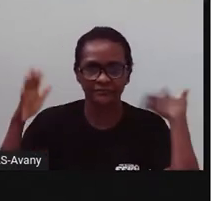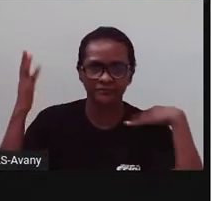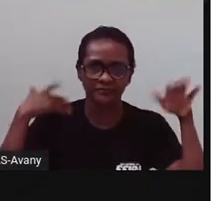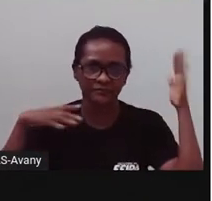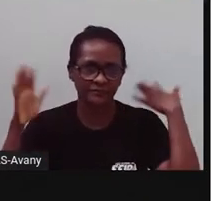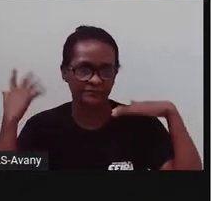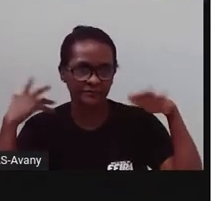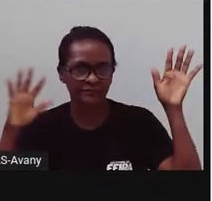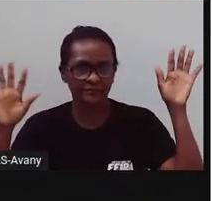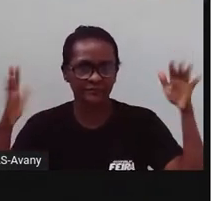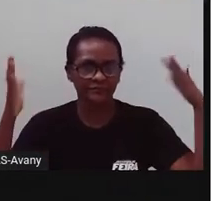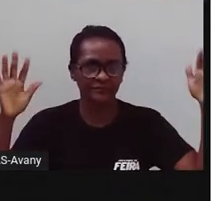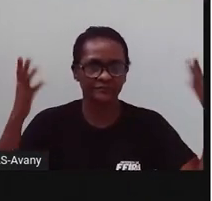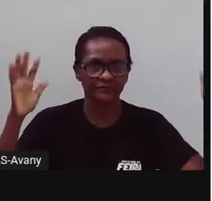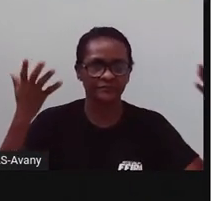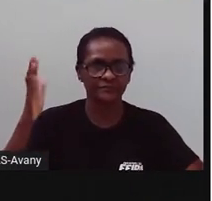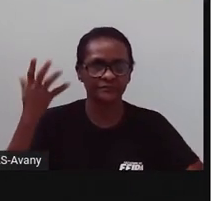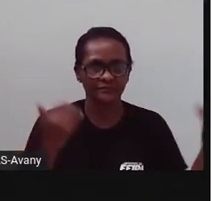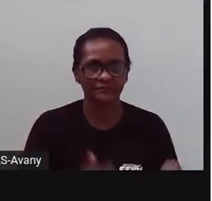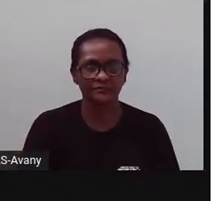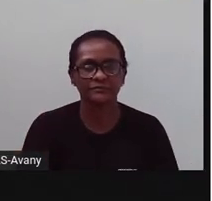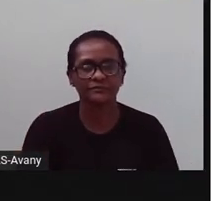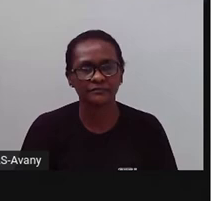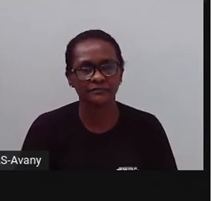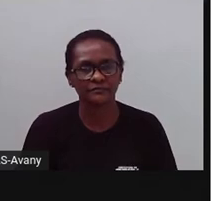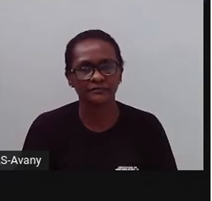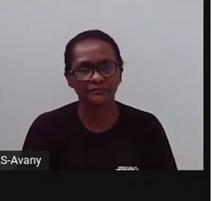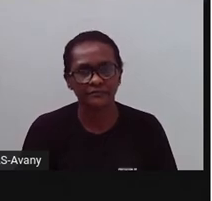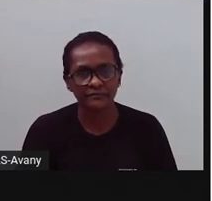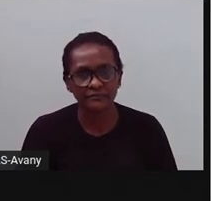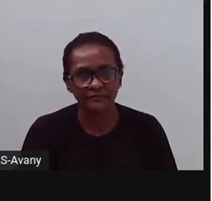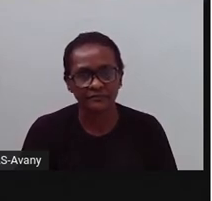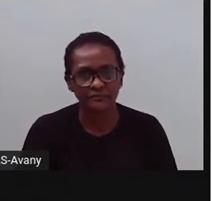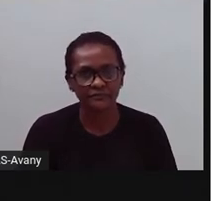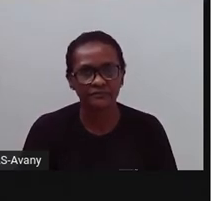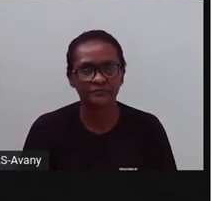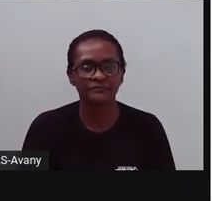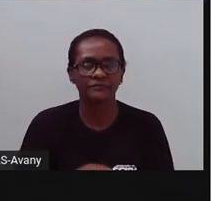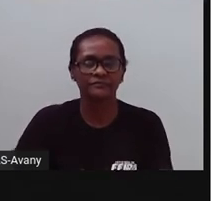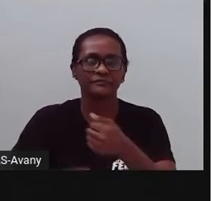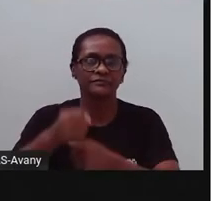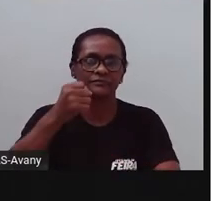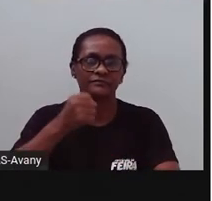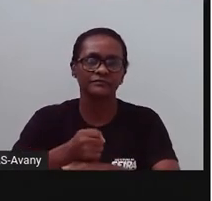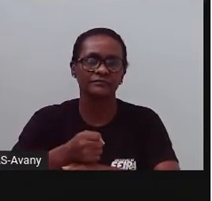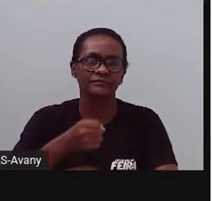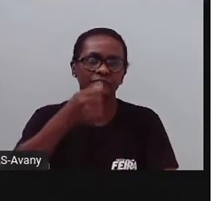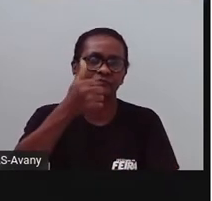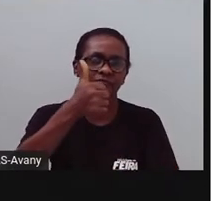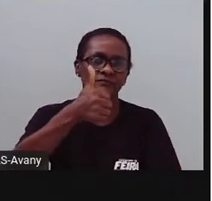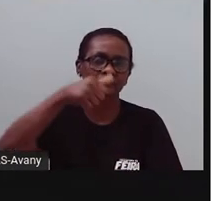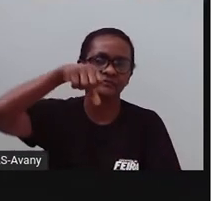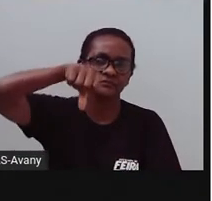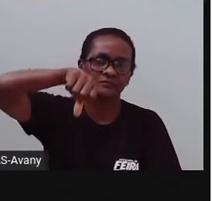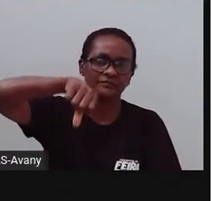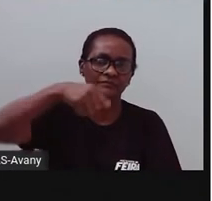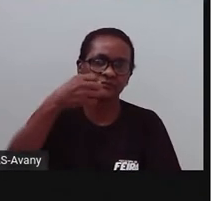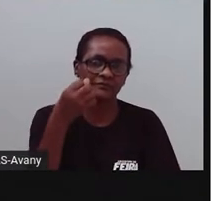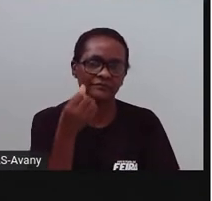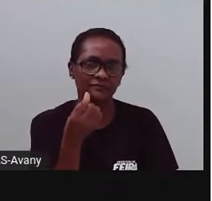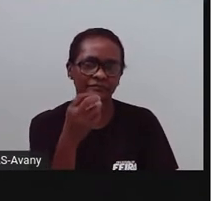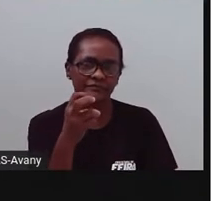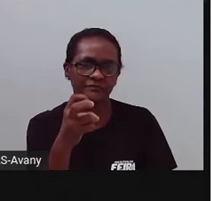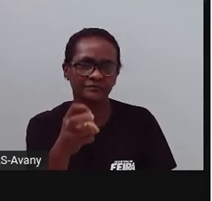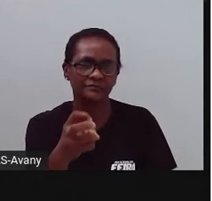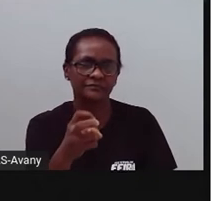na exposição, então era muito legal. E aqui, ó, a Proama trouxe a informação, né? De que a exposição, ela é realizada desde